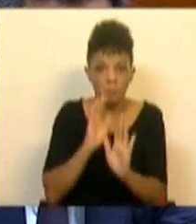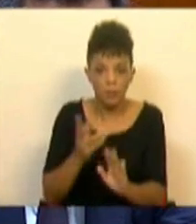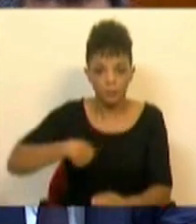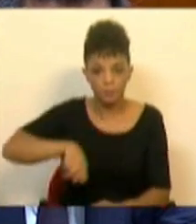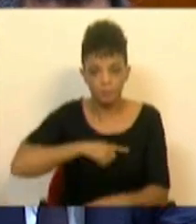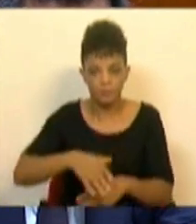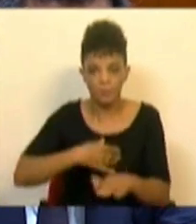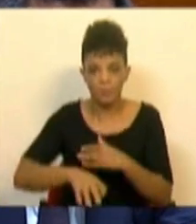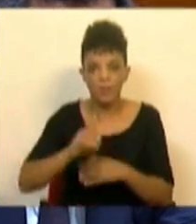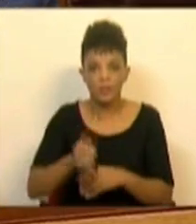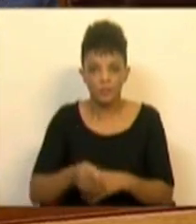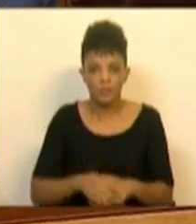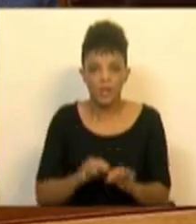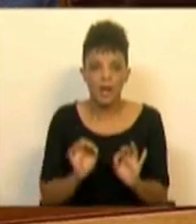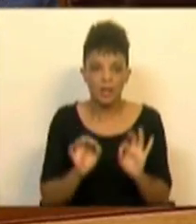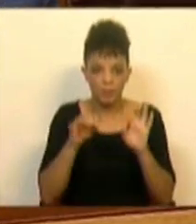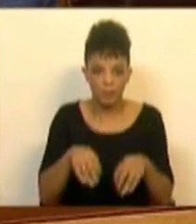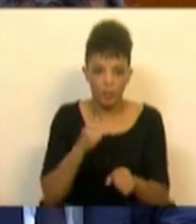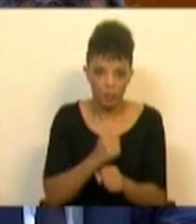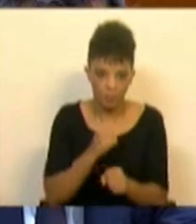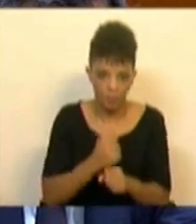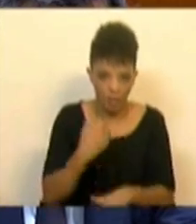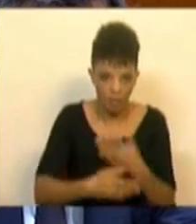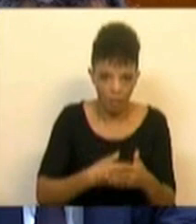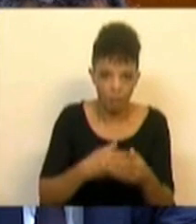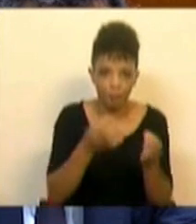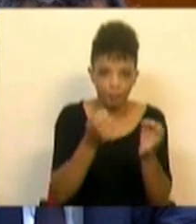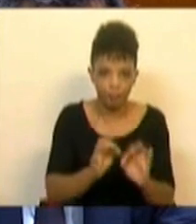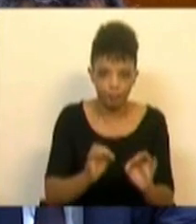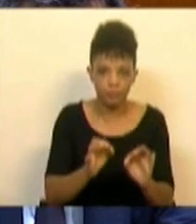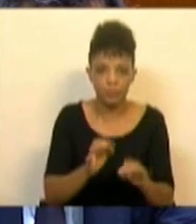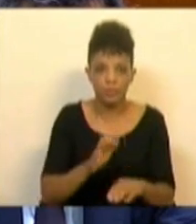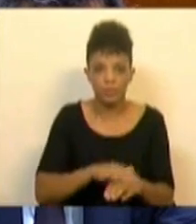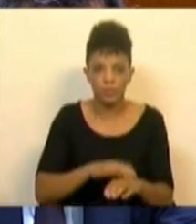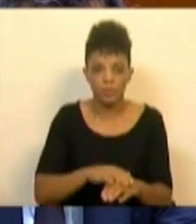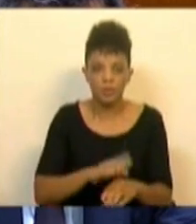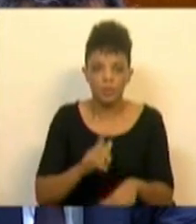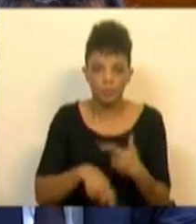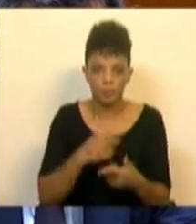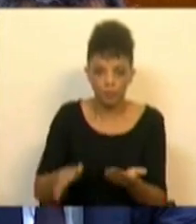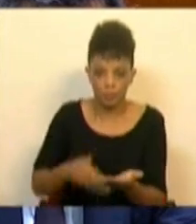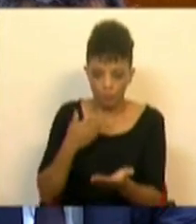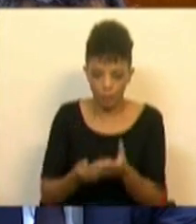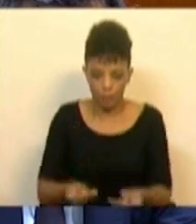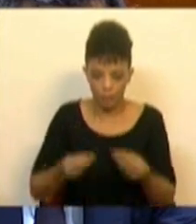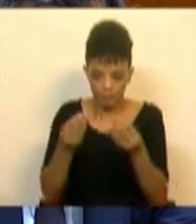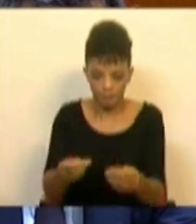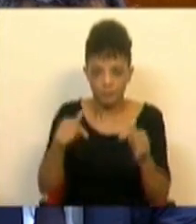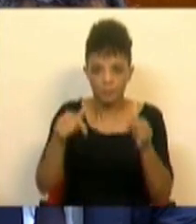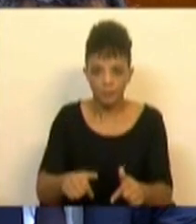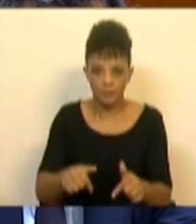Aquilo que estamos a fazer é acabar o trabalho para que a proposta que aqui seja apresentada